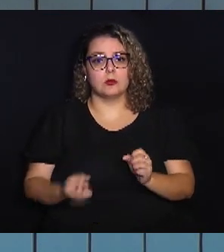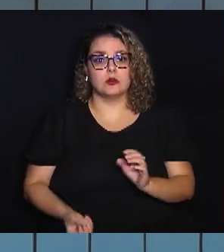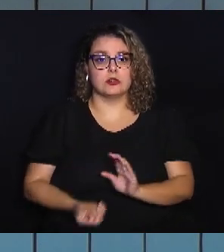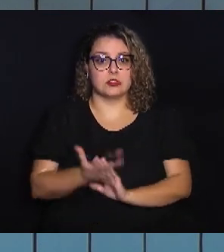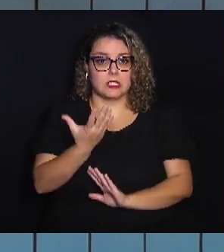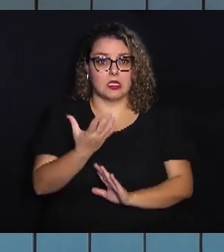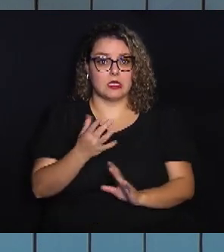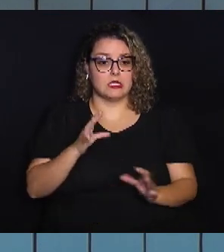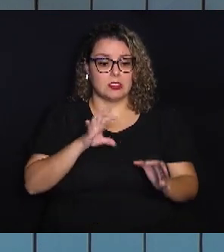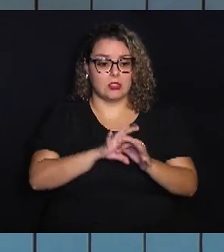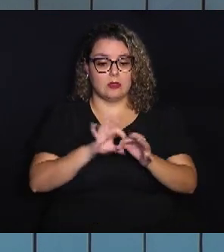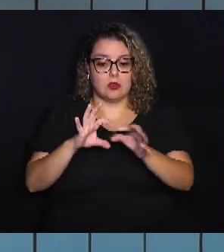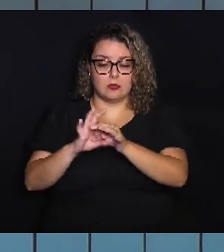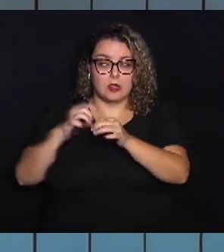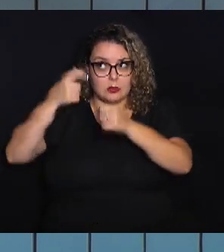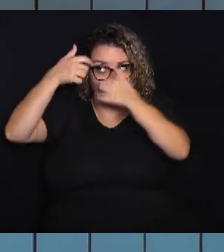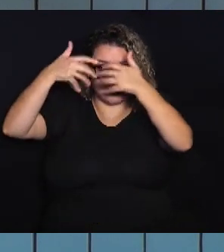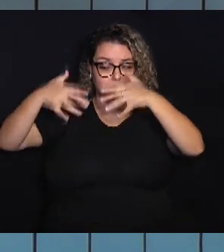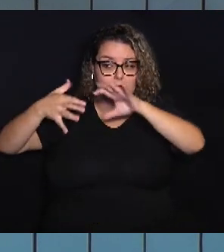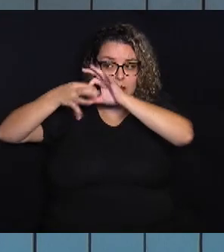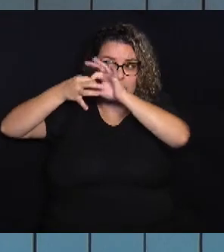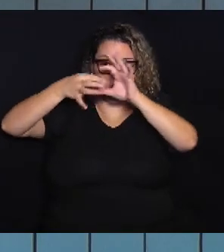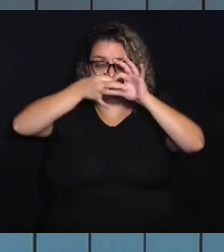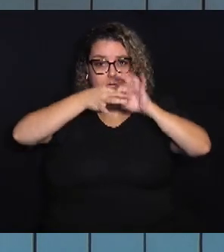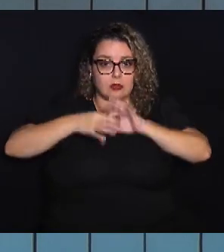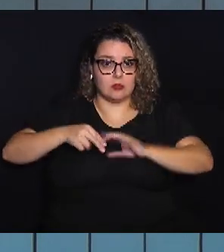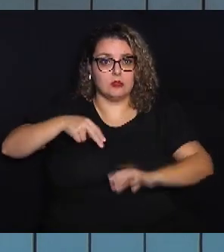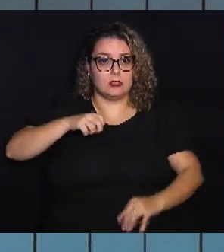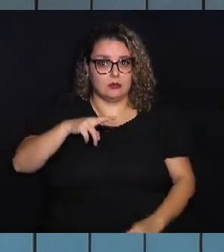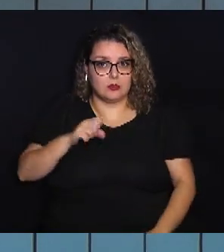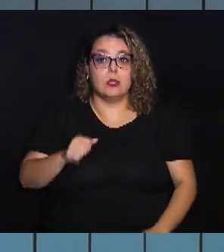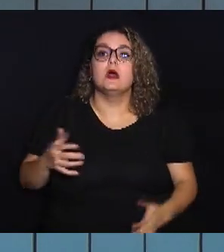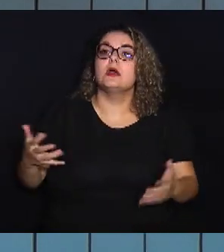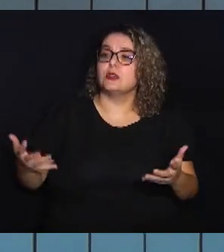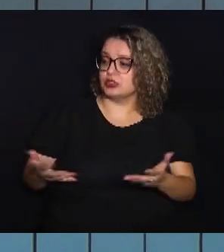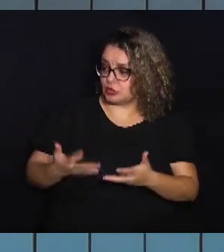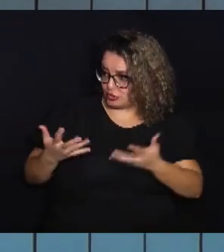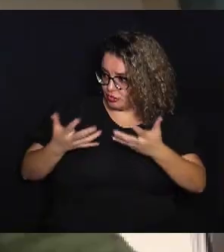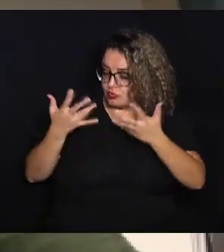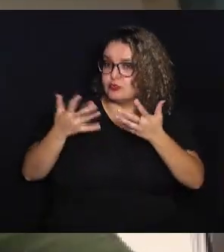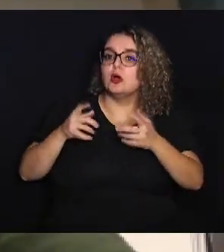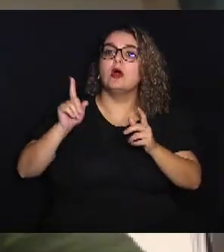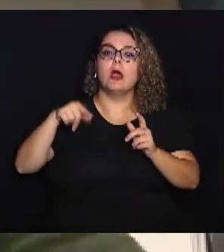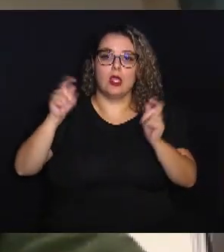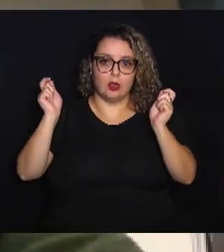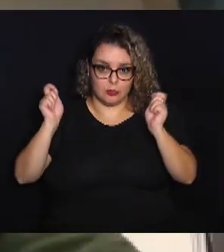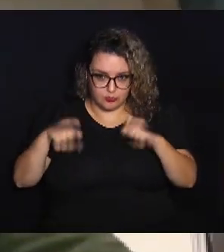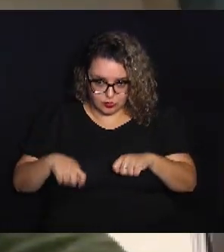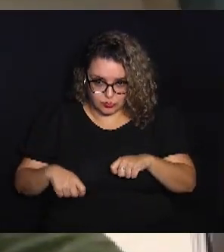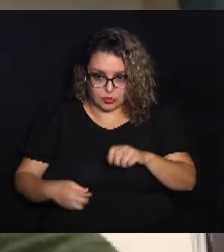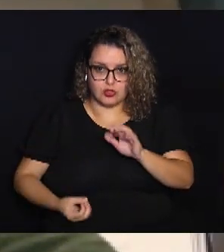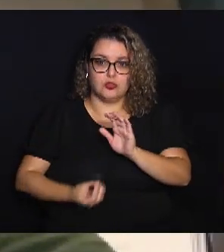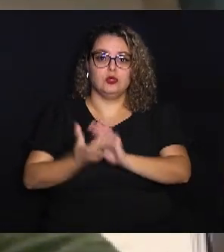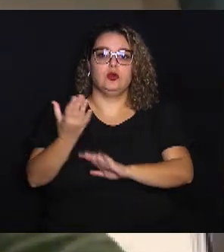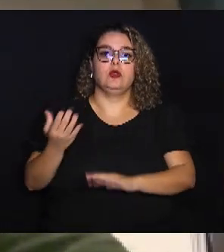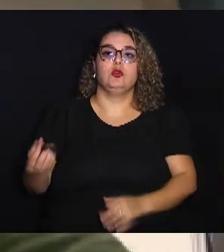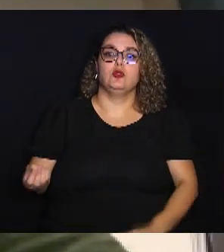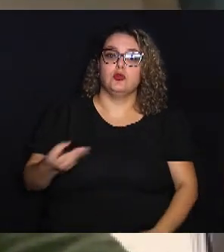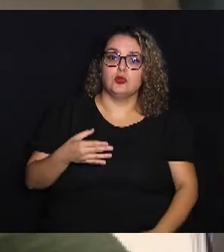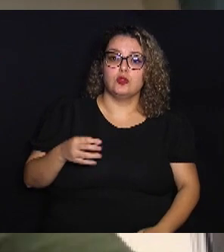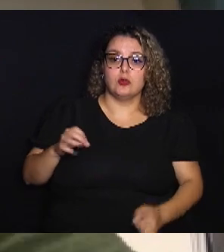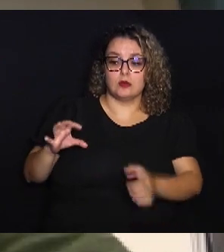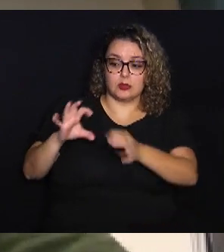conexões neurais? Isso é possível? Mesmo mais velho? Estimulando. É possível criar novas